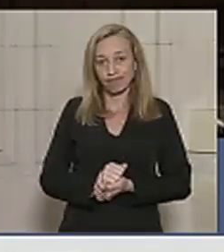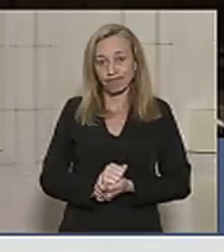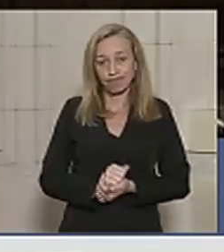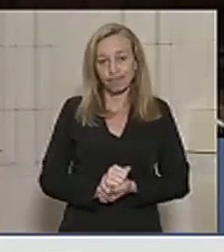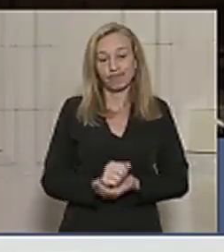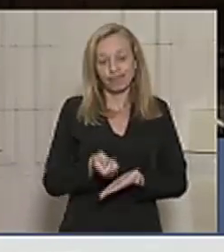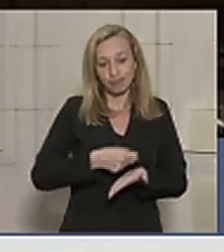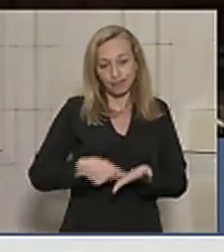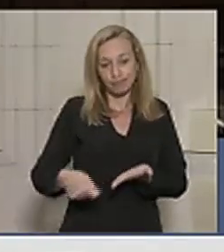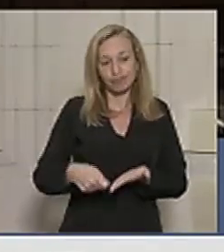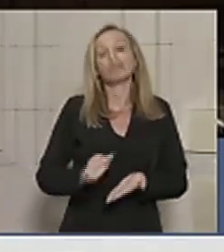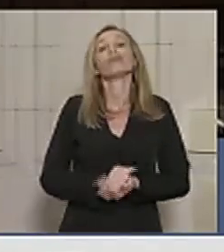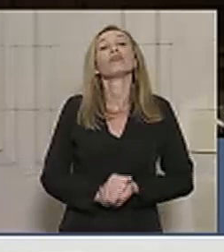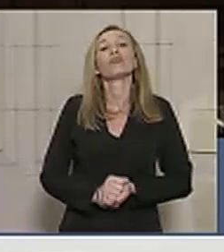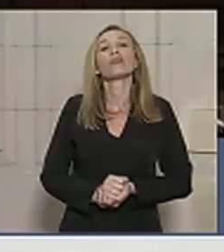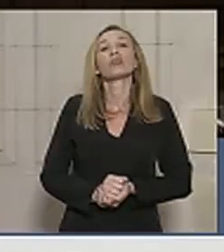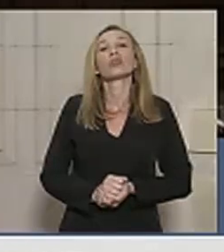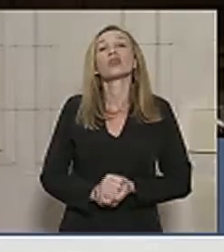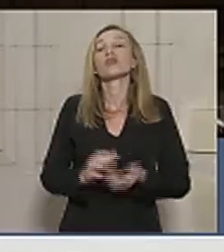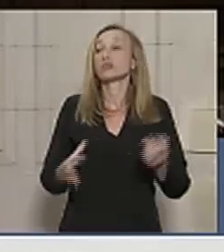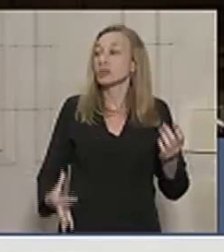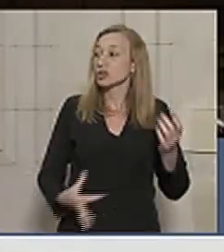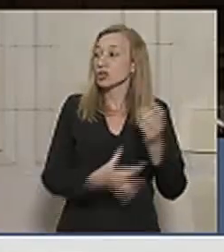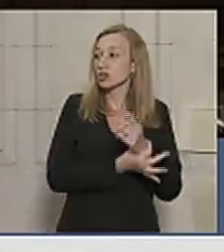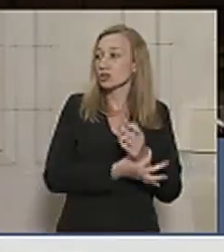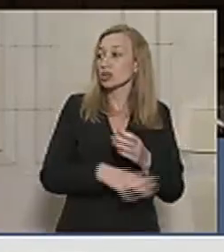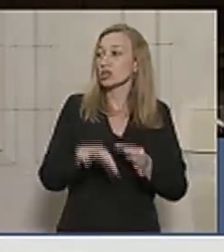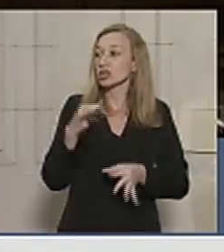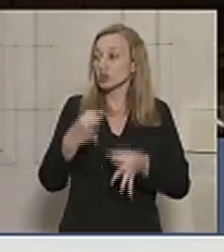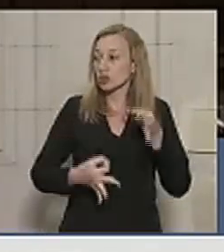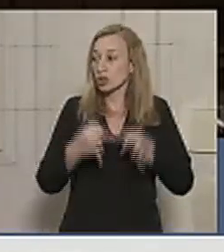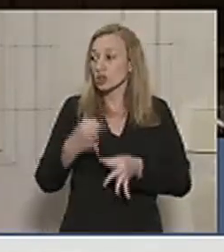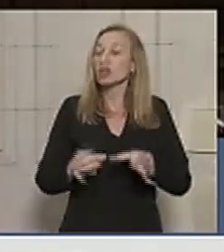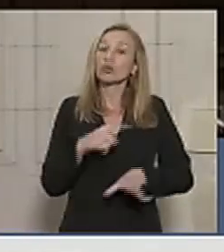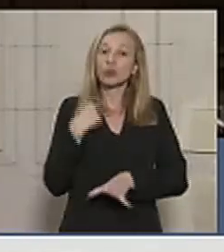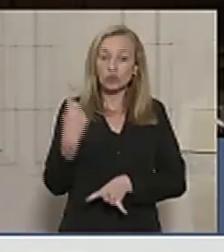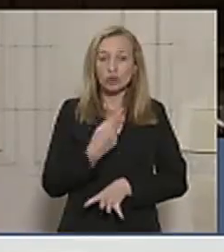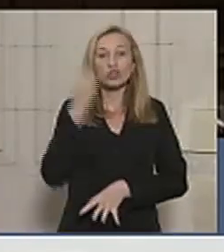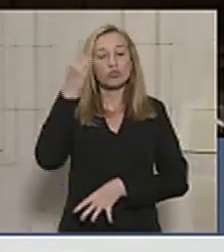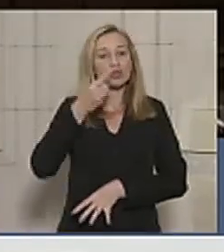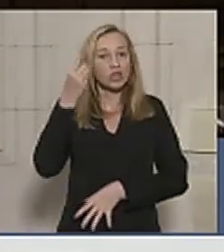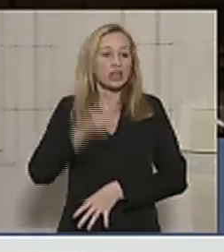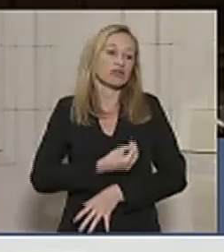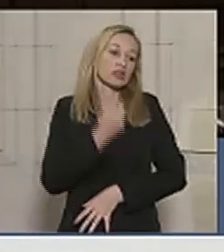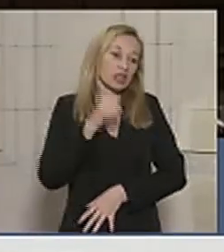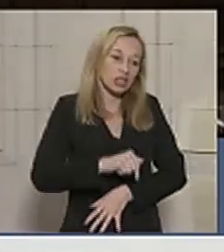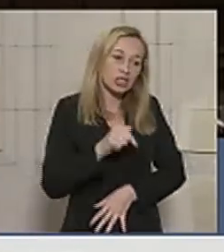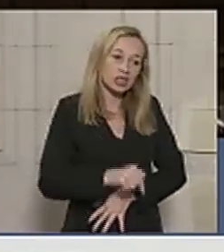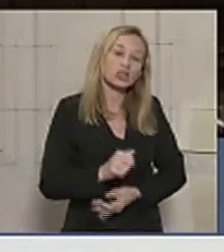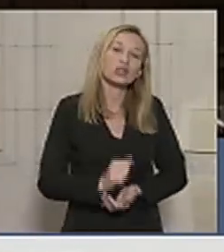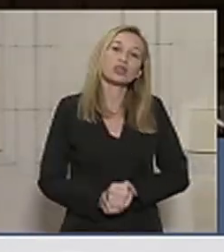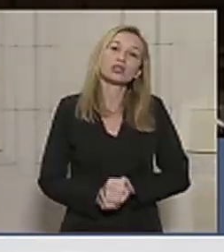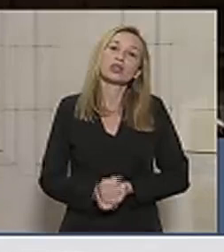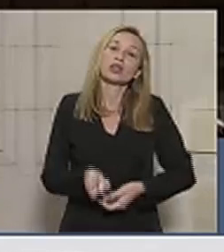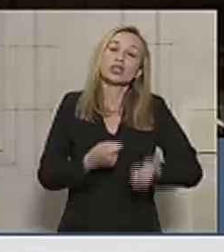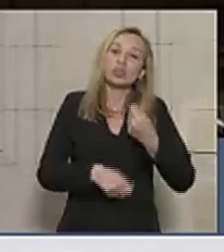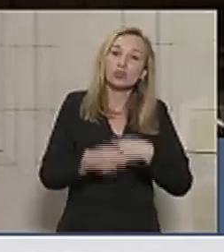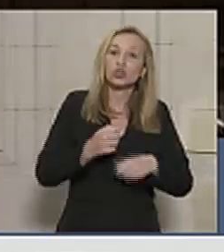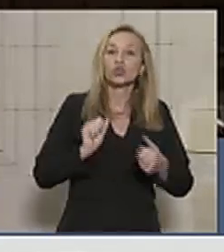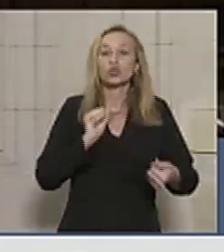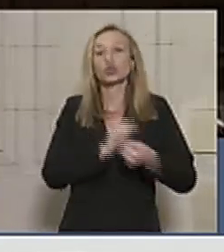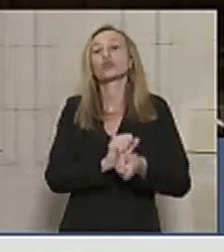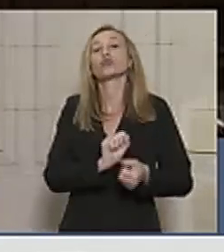cadastro de reserva. Isso gera uma segurança jurídica, enquanto nós, deputados aqui, estejamos diligenciando junto ao Poder